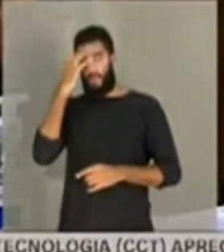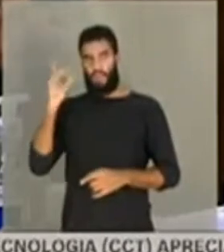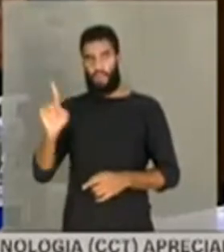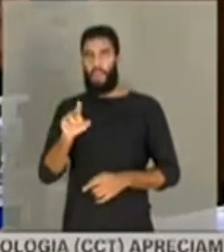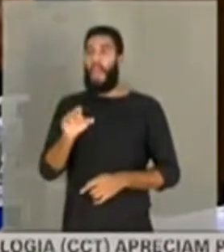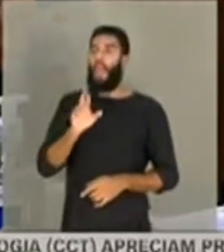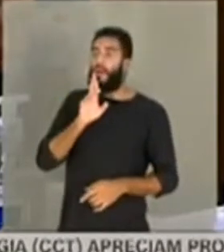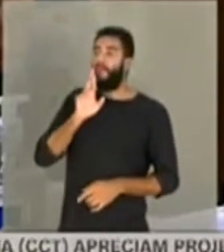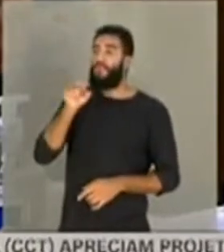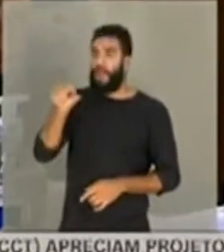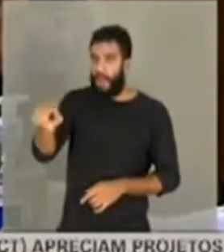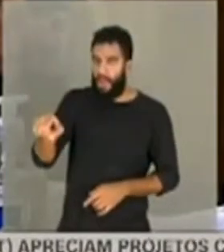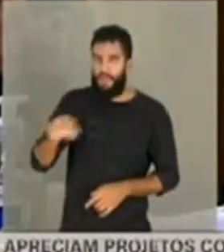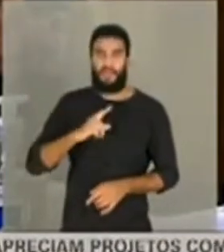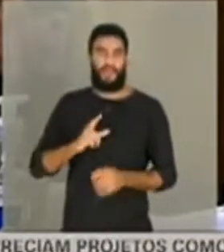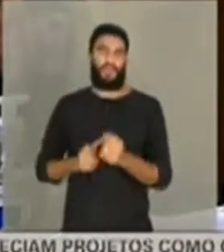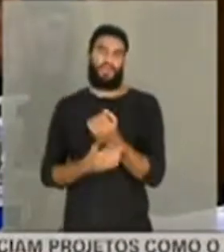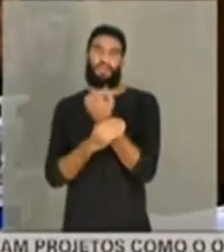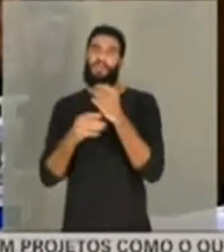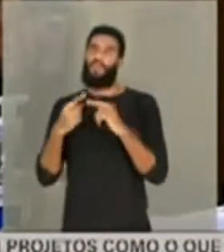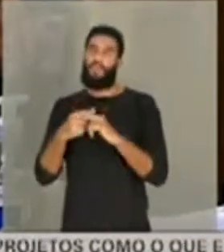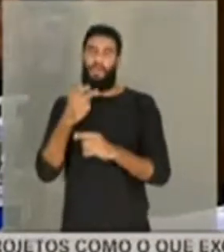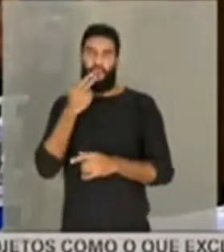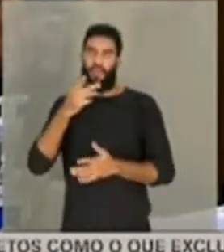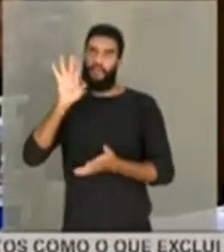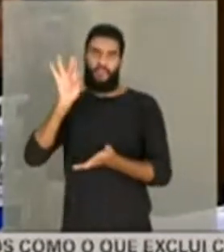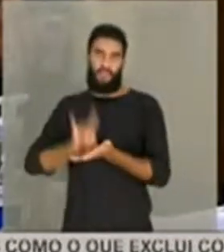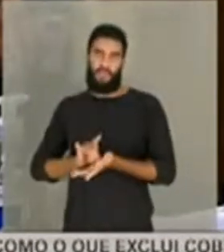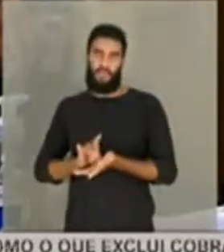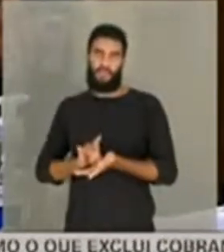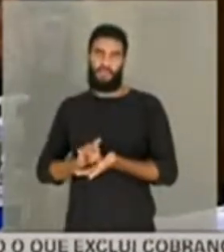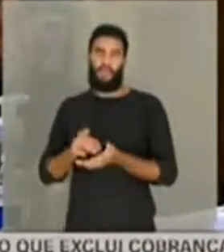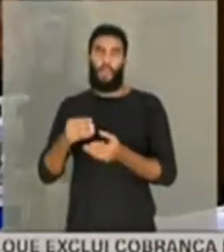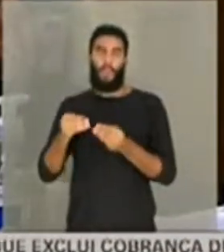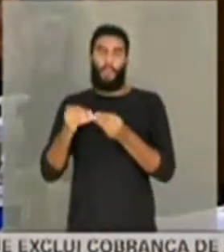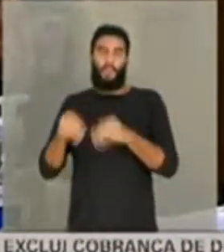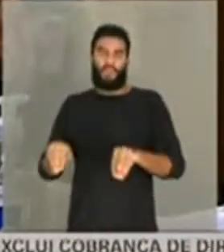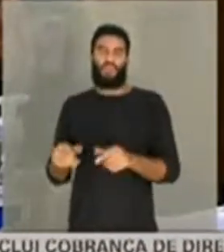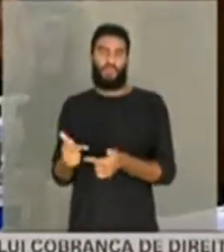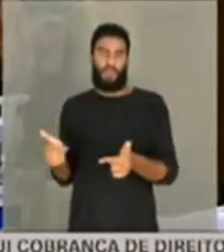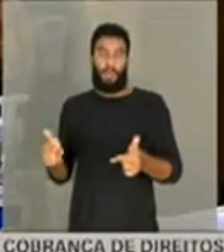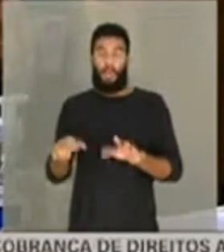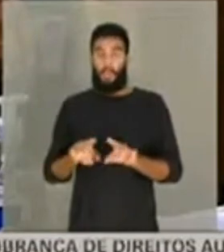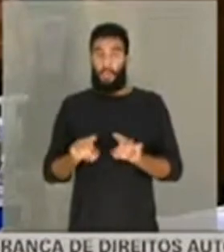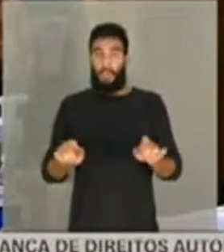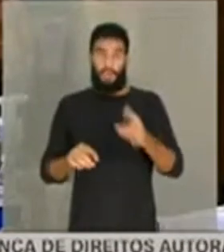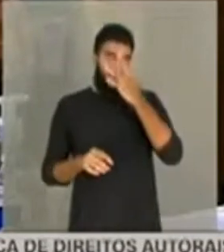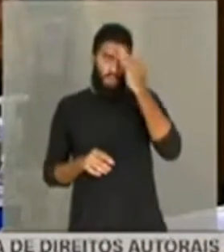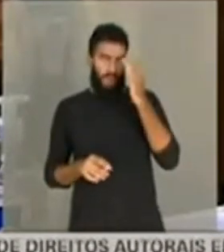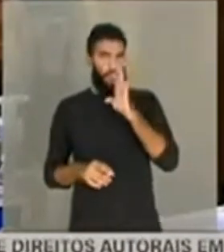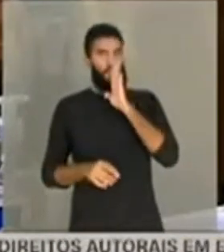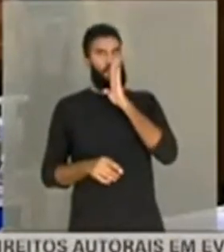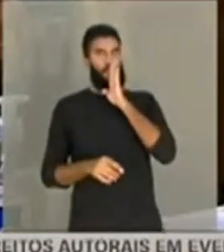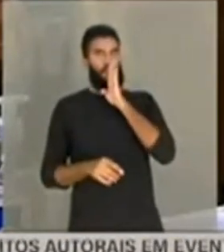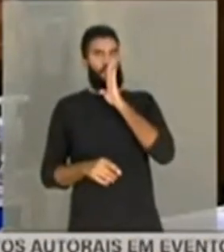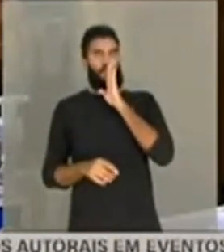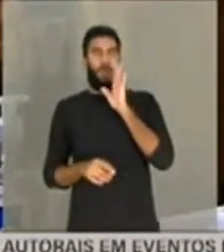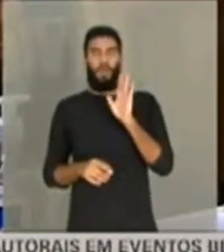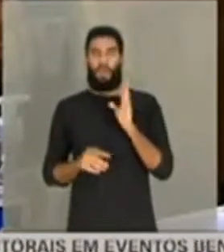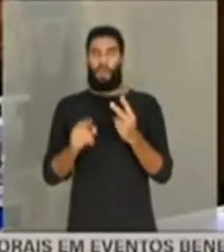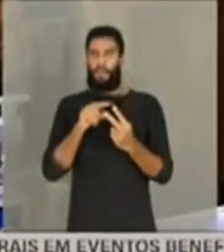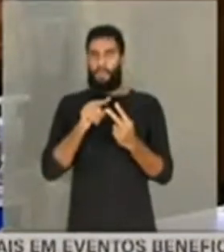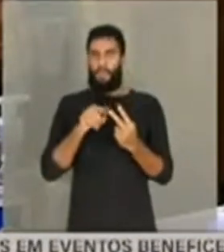respondo, ele tem segurança porque ele vai dizer a verdade e isso não vai comprometê-lo. Agora, quando ele se reserva no direito de ficar o silêncio, de duas, uma.